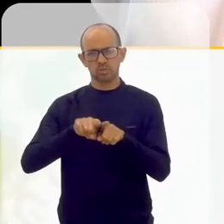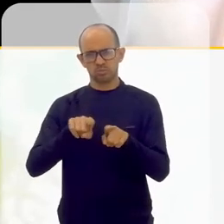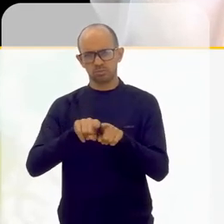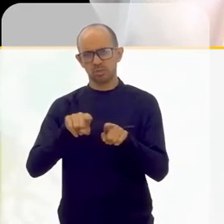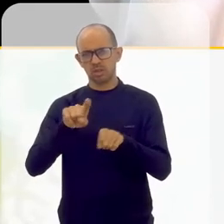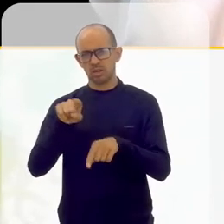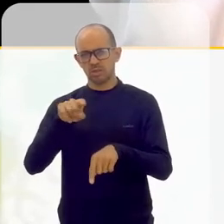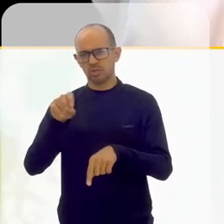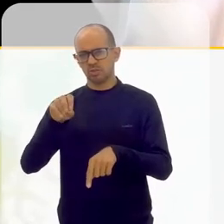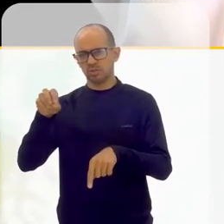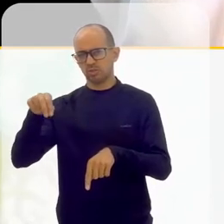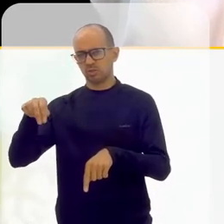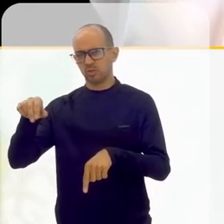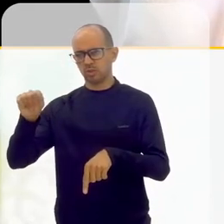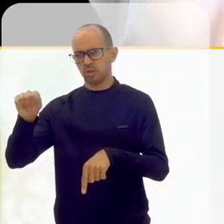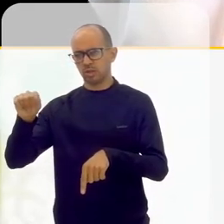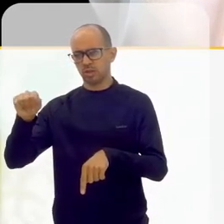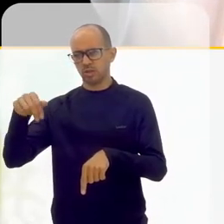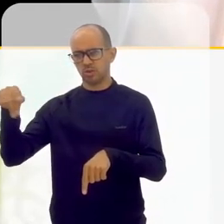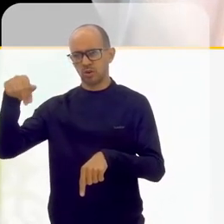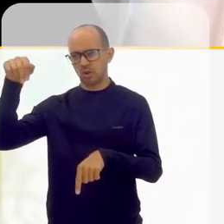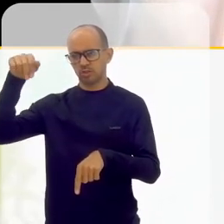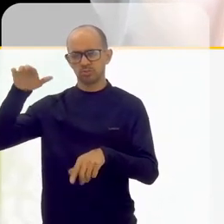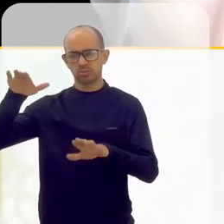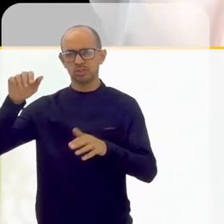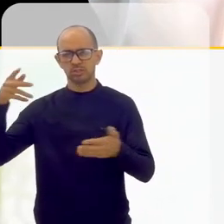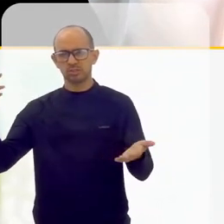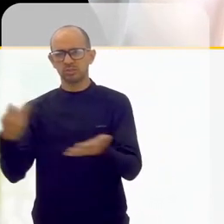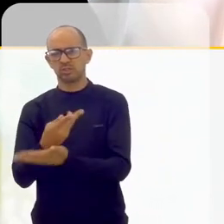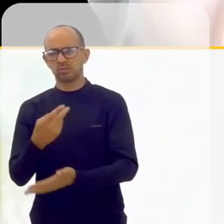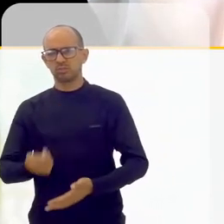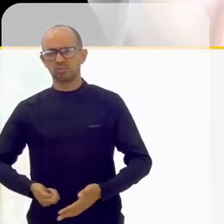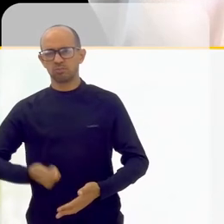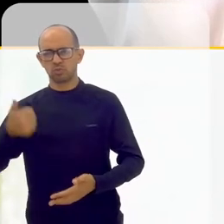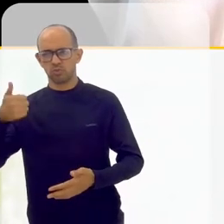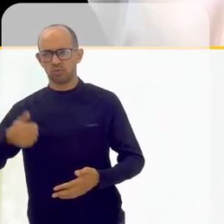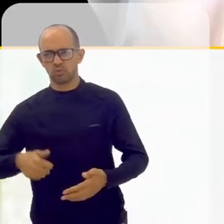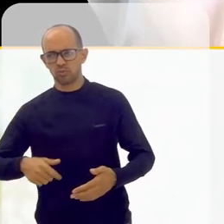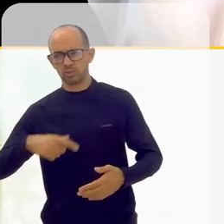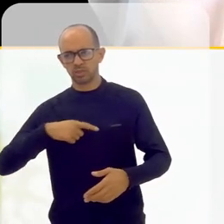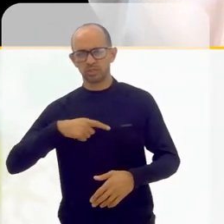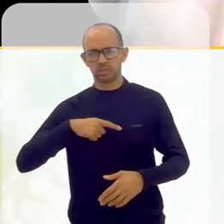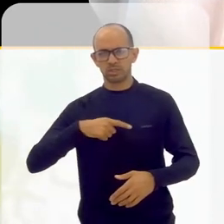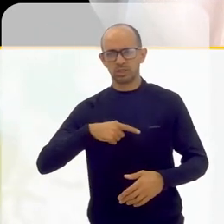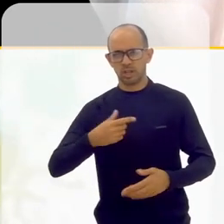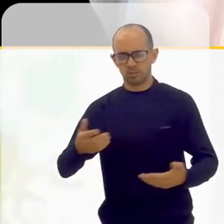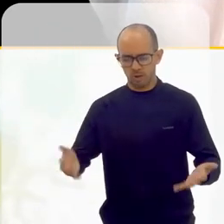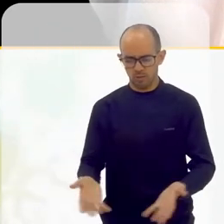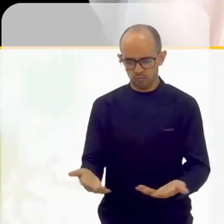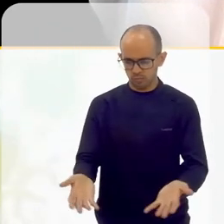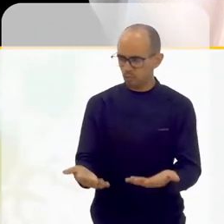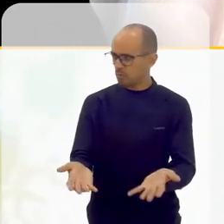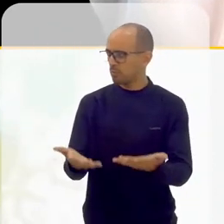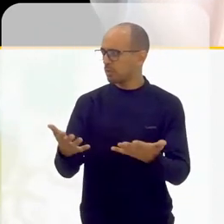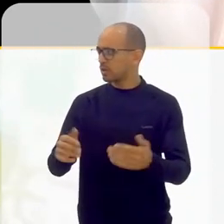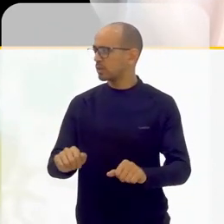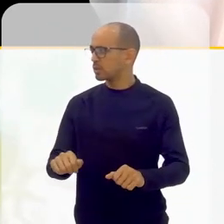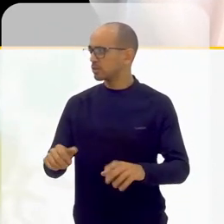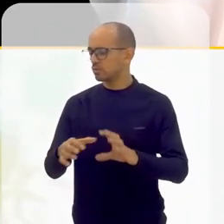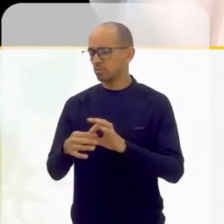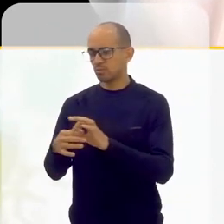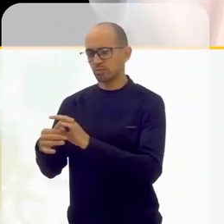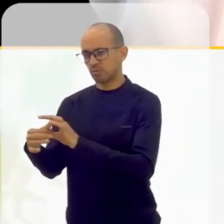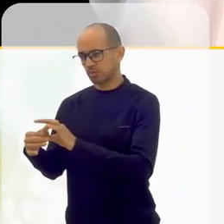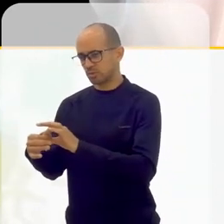Carioca, mas não acontecem muitos espetáculos que tenham algum tipo de fomento, que possam ter